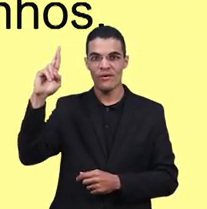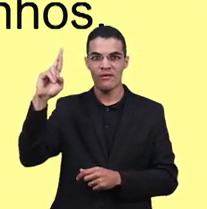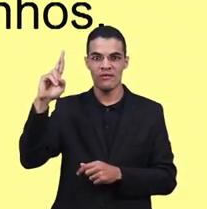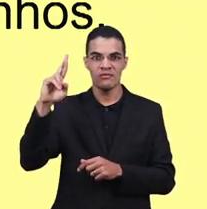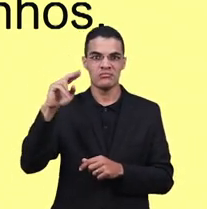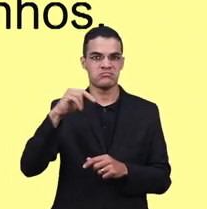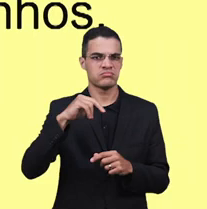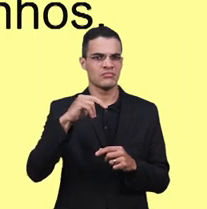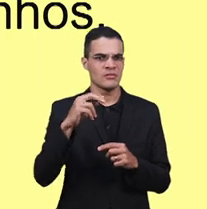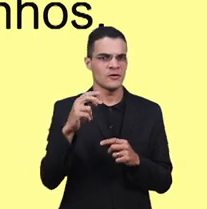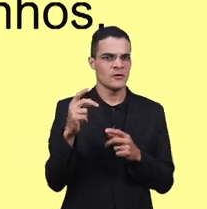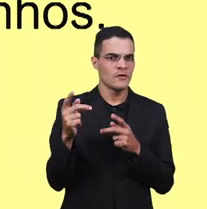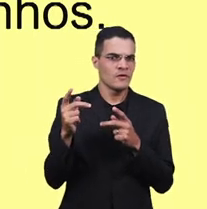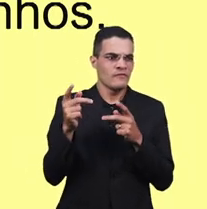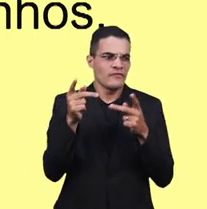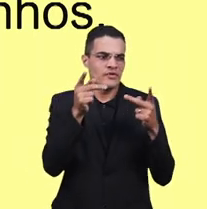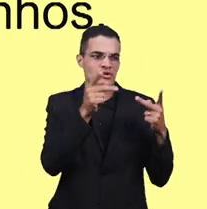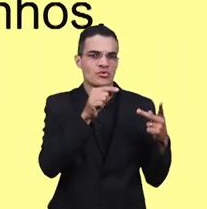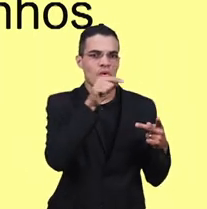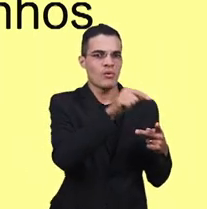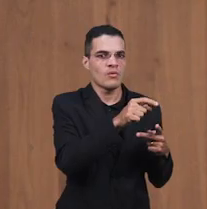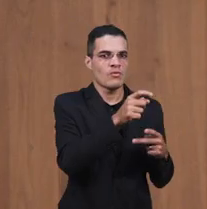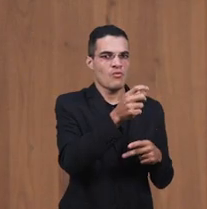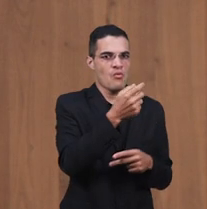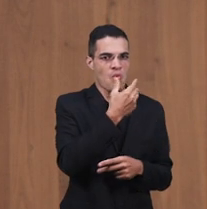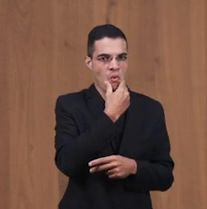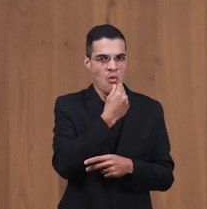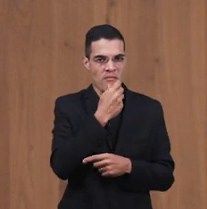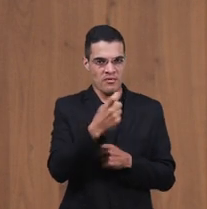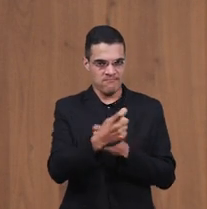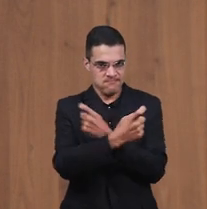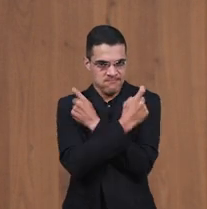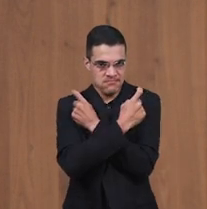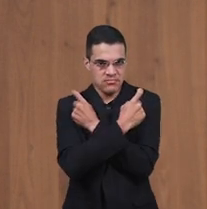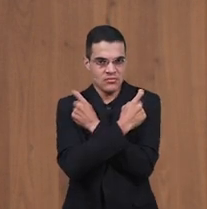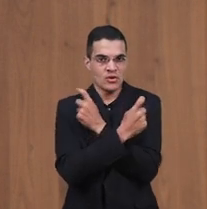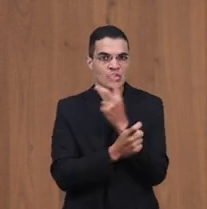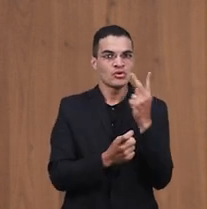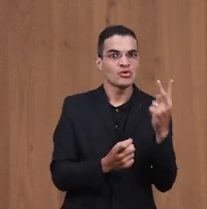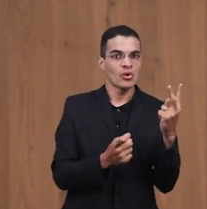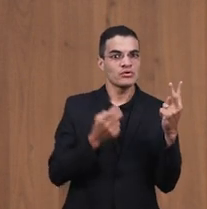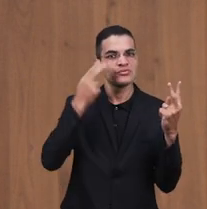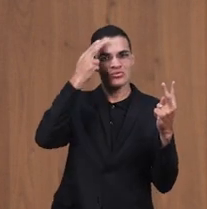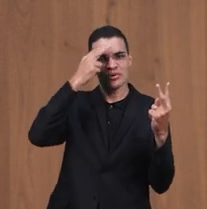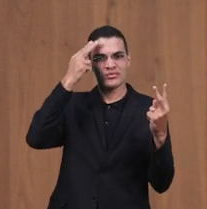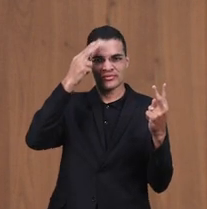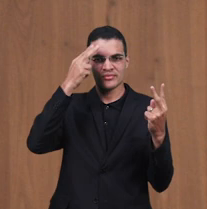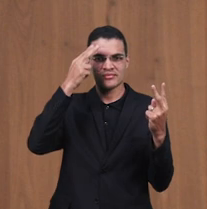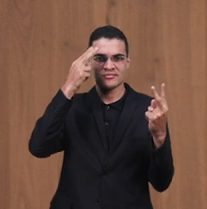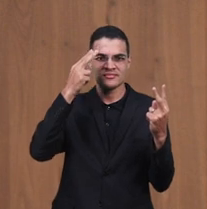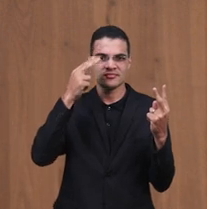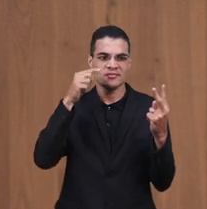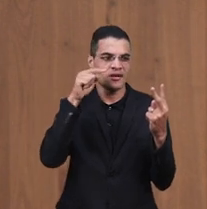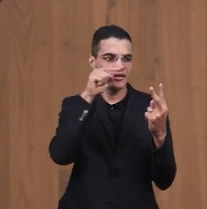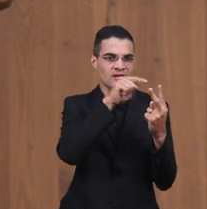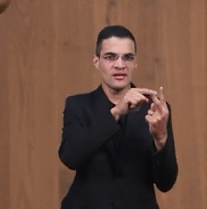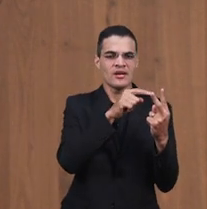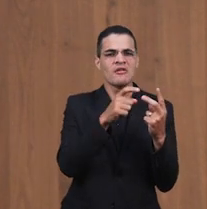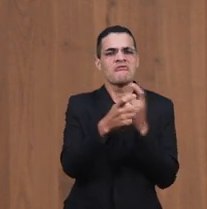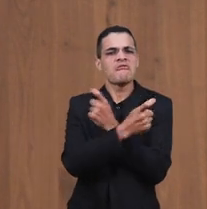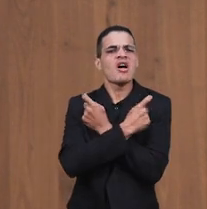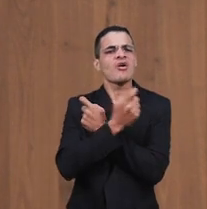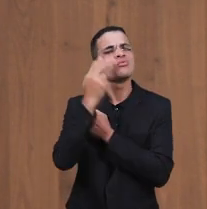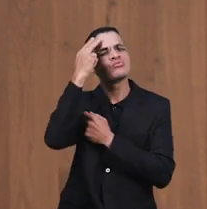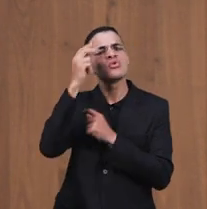a faraó E que sonhos eram esses? O que que faraó sonhou? Faraó sonhou